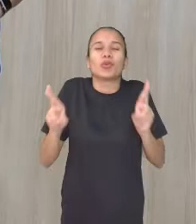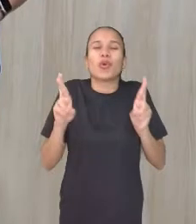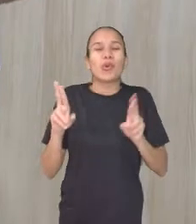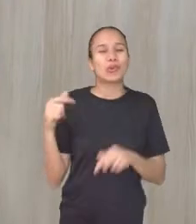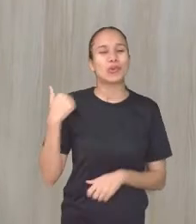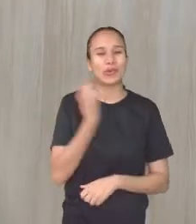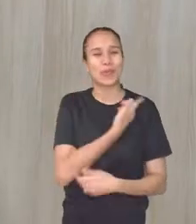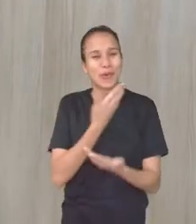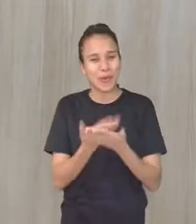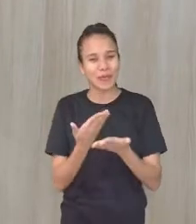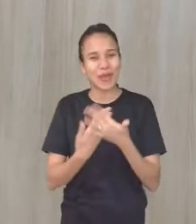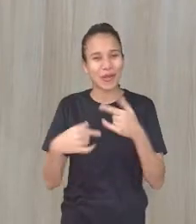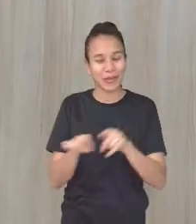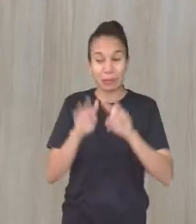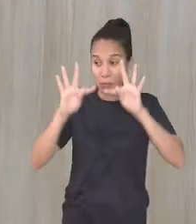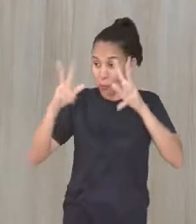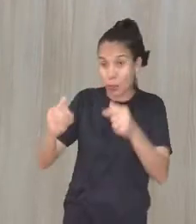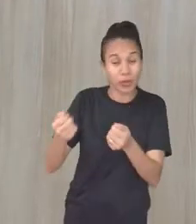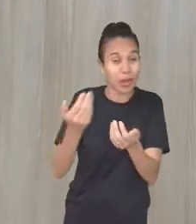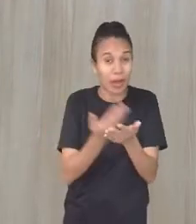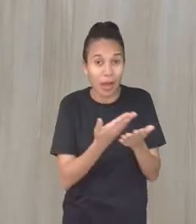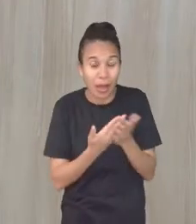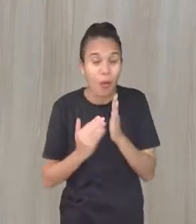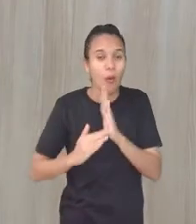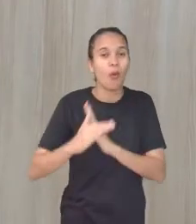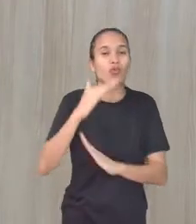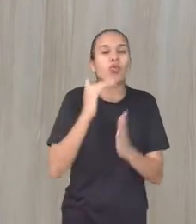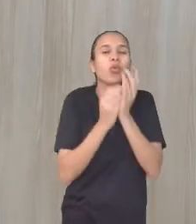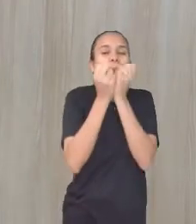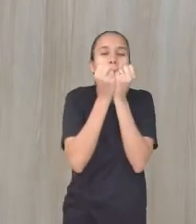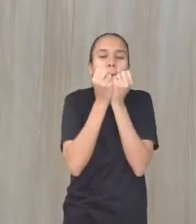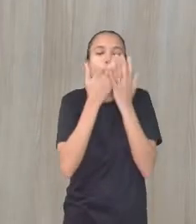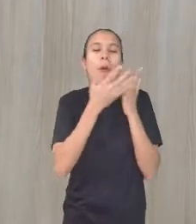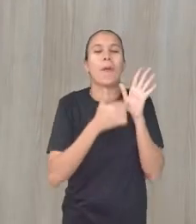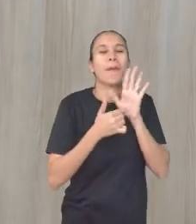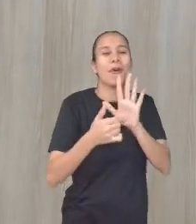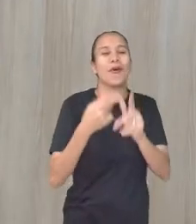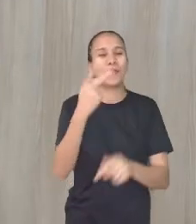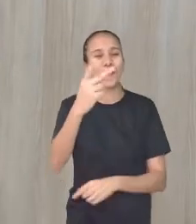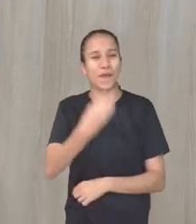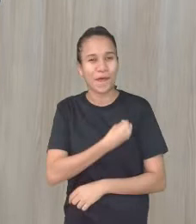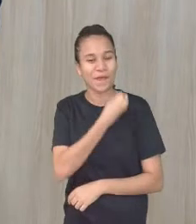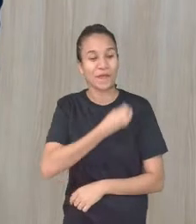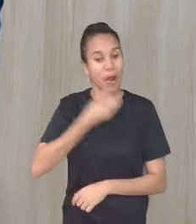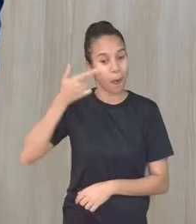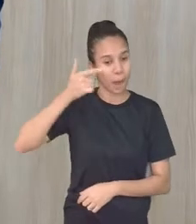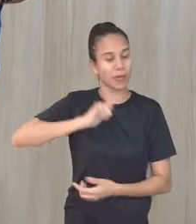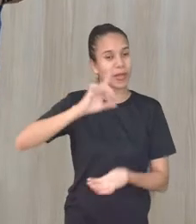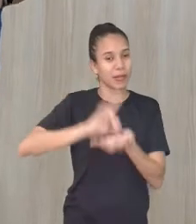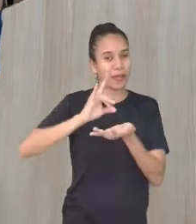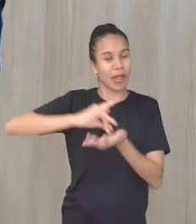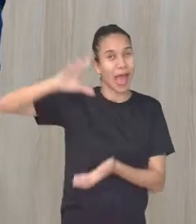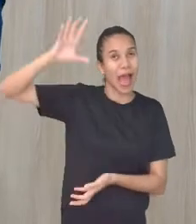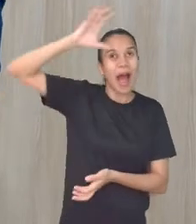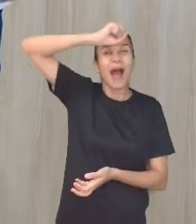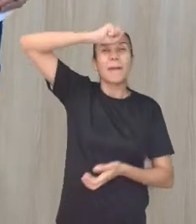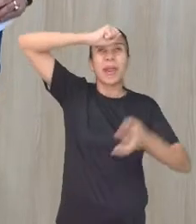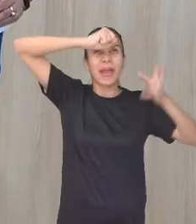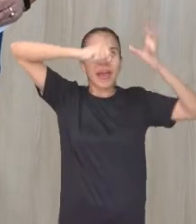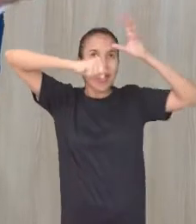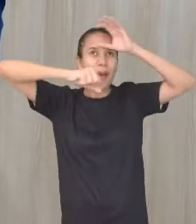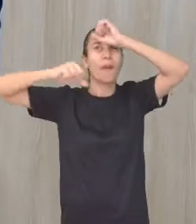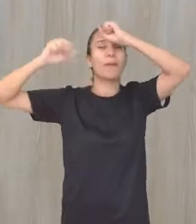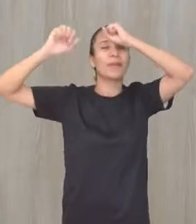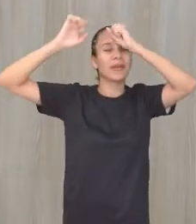aulas e para todas as aulas e para tudo de bom que for apresentado a vocês. Que vocês consigam aprender, aprender de